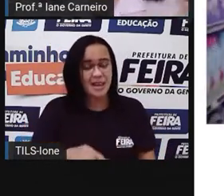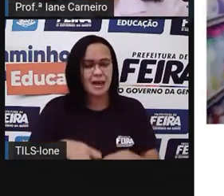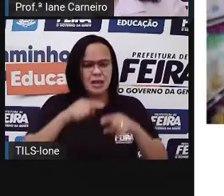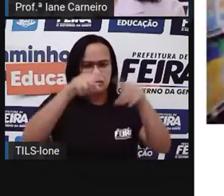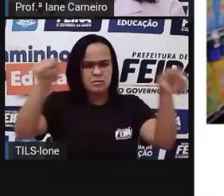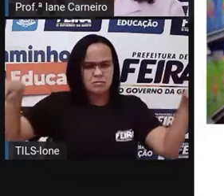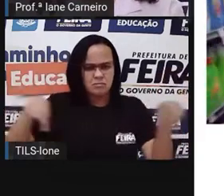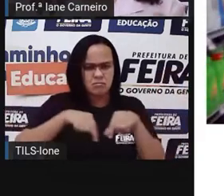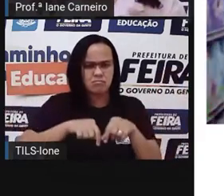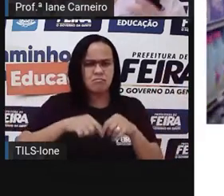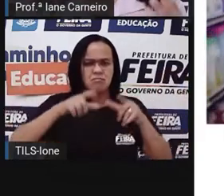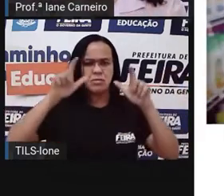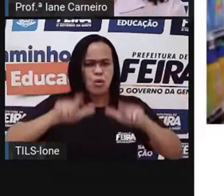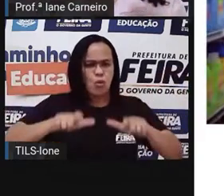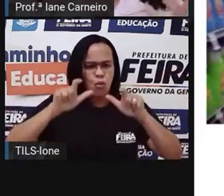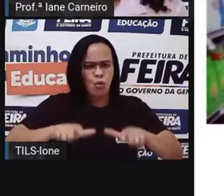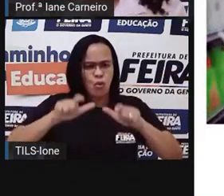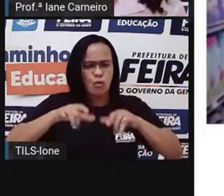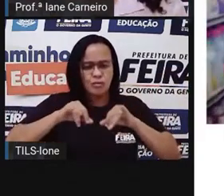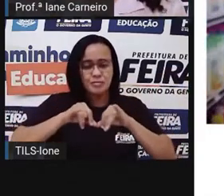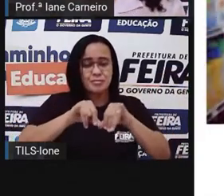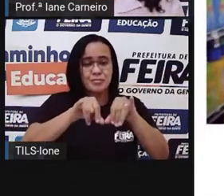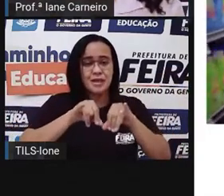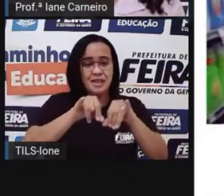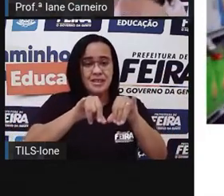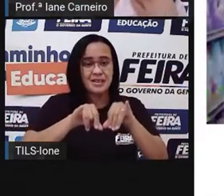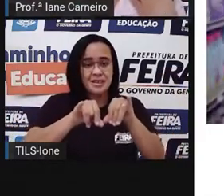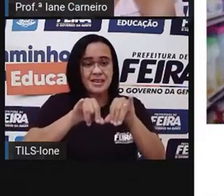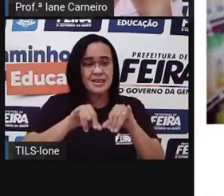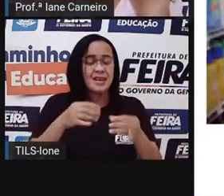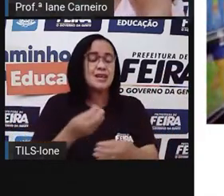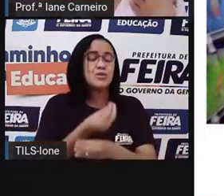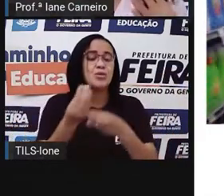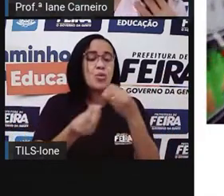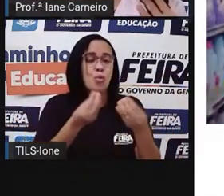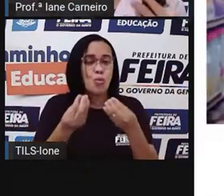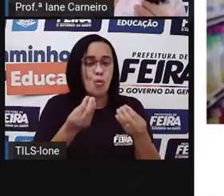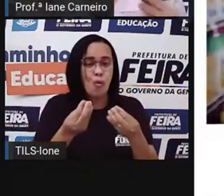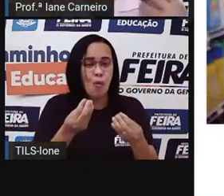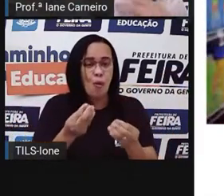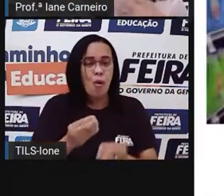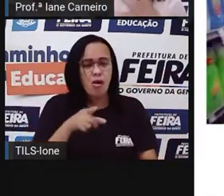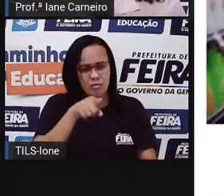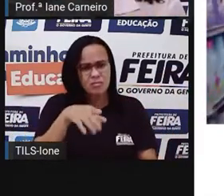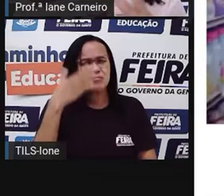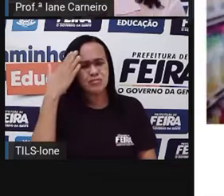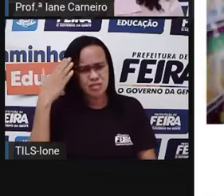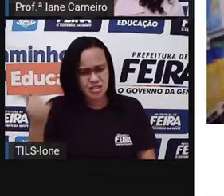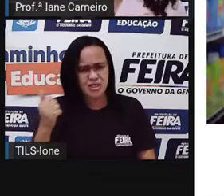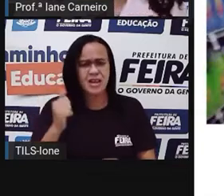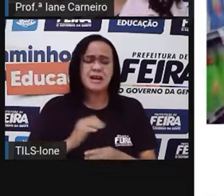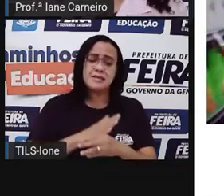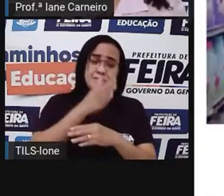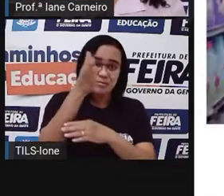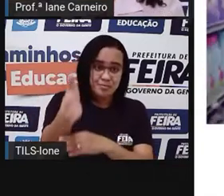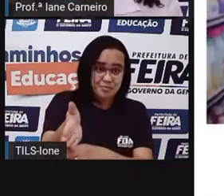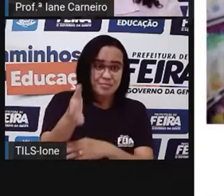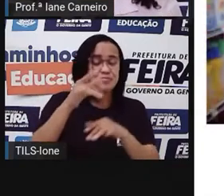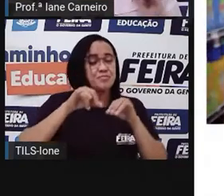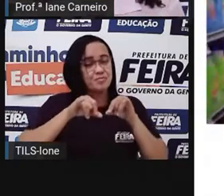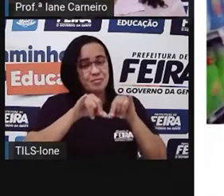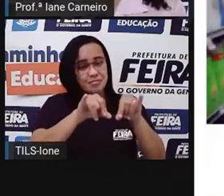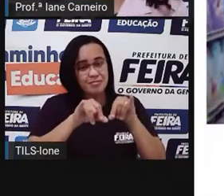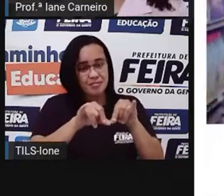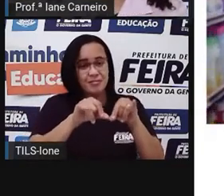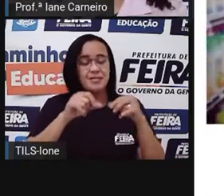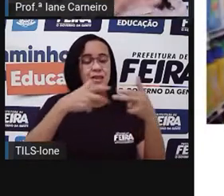da feira livre, né? E aí eu queria saber de vocês, nesse tempo aí, nesse intervalo, se você já foi lá, já esteve